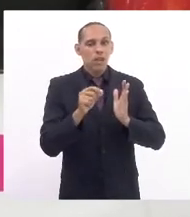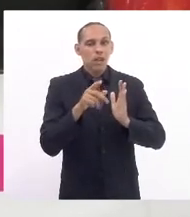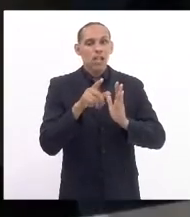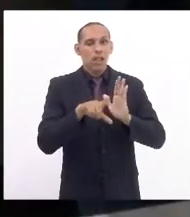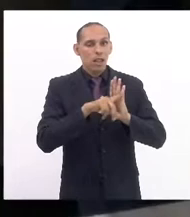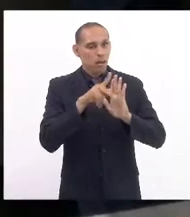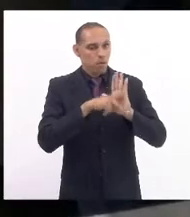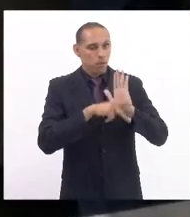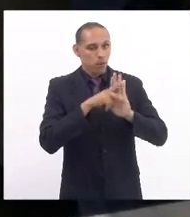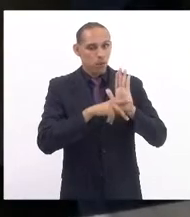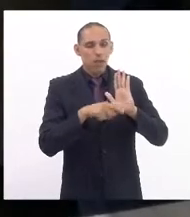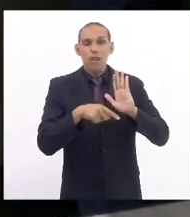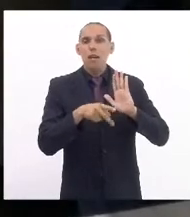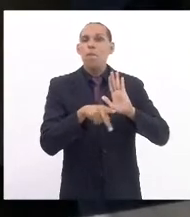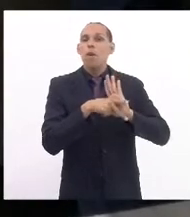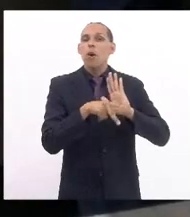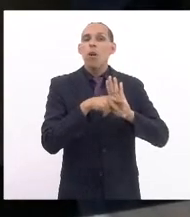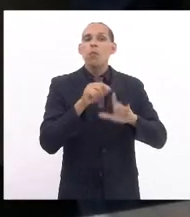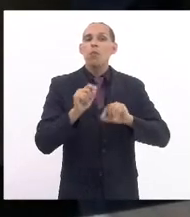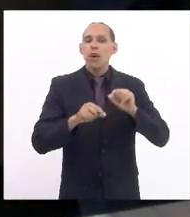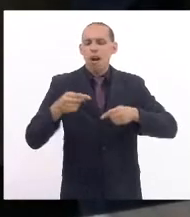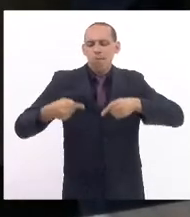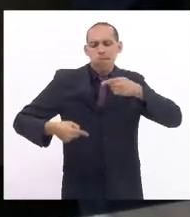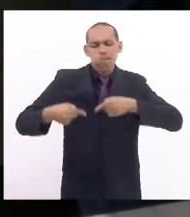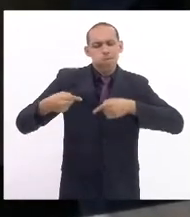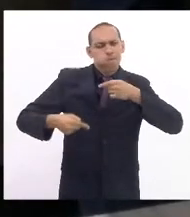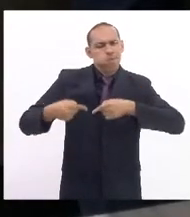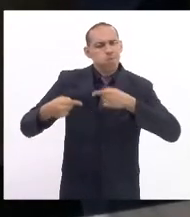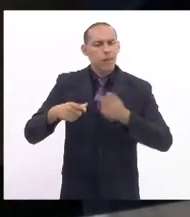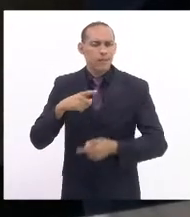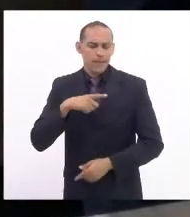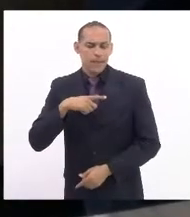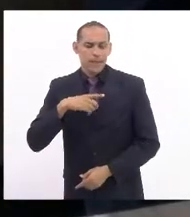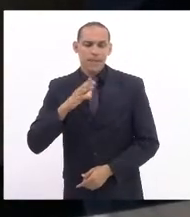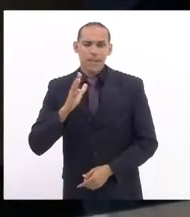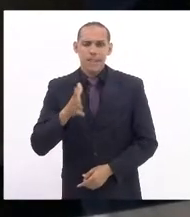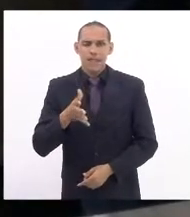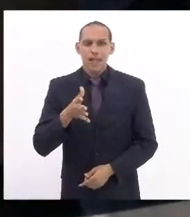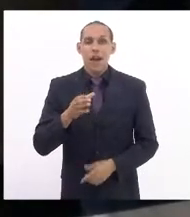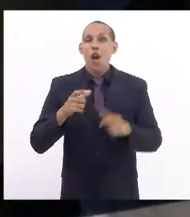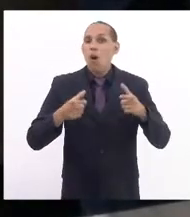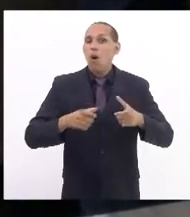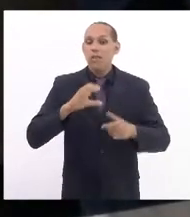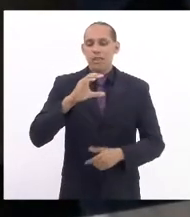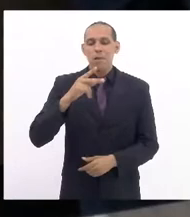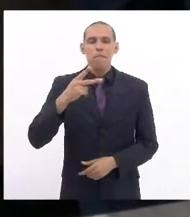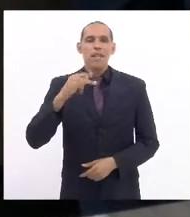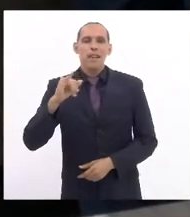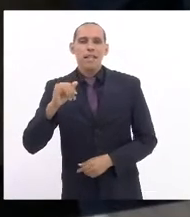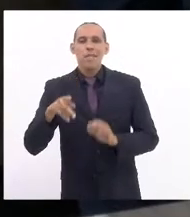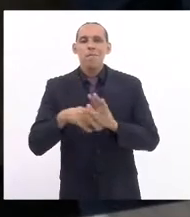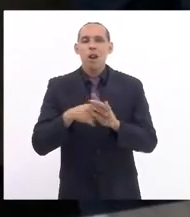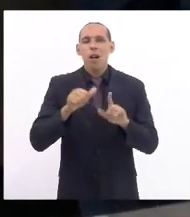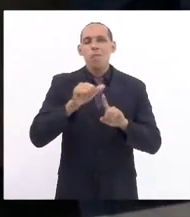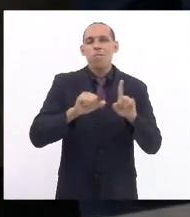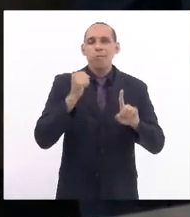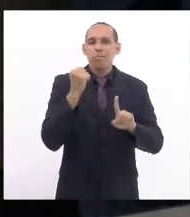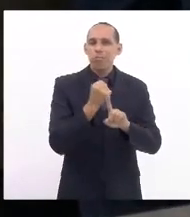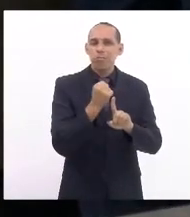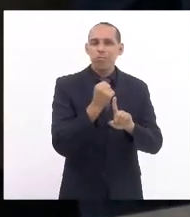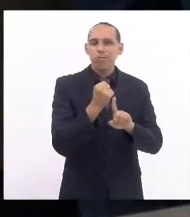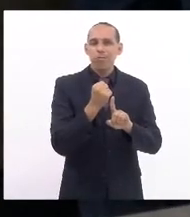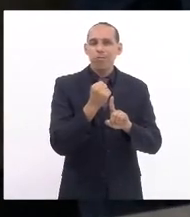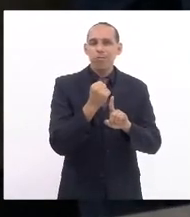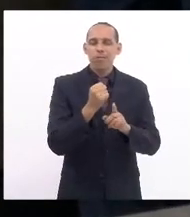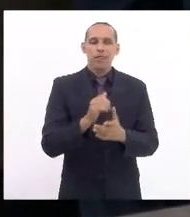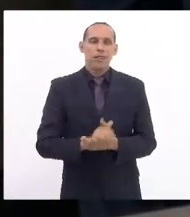de lei é fruto de um grande debate que se estabeleceu na CPI do feminicídio, que contou